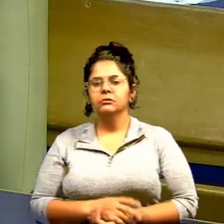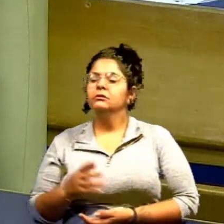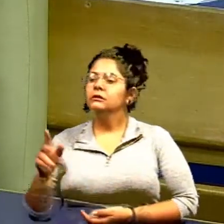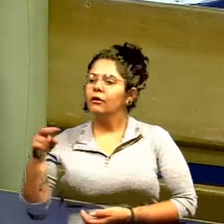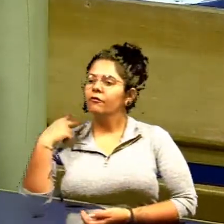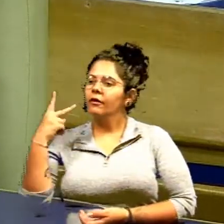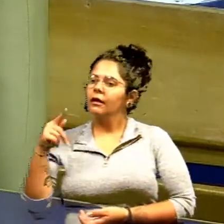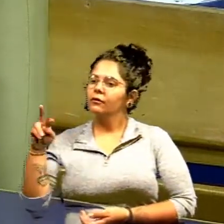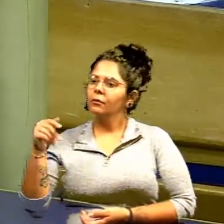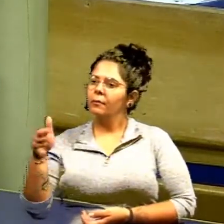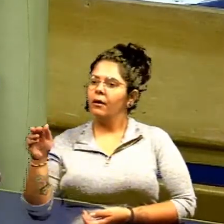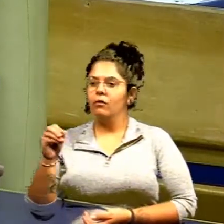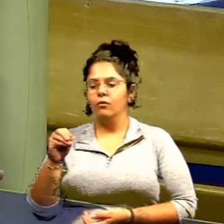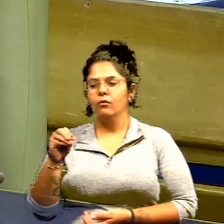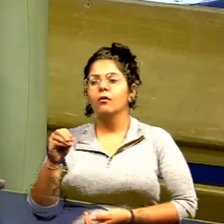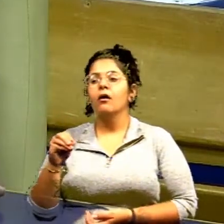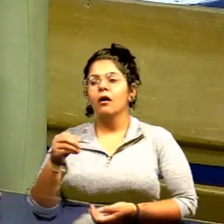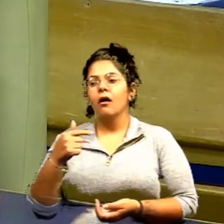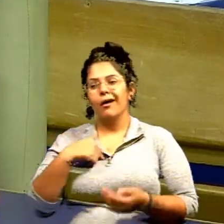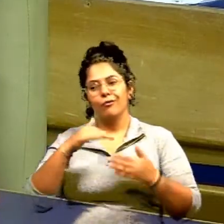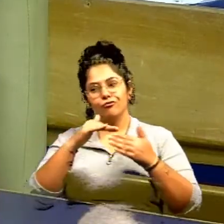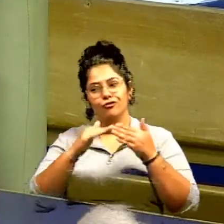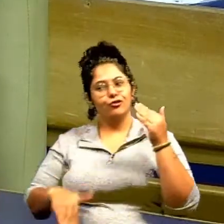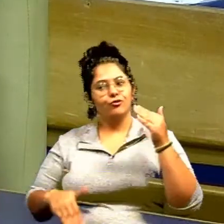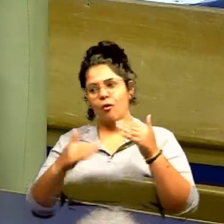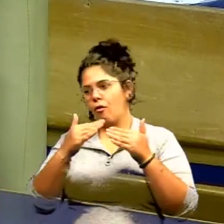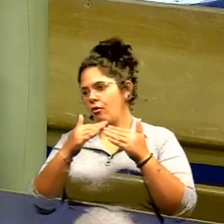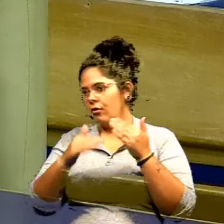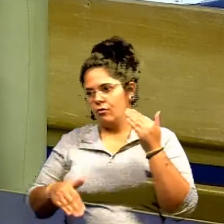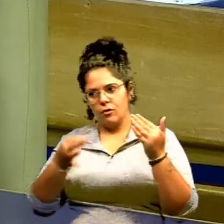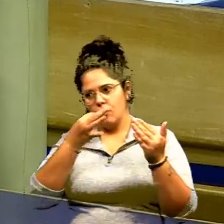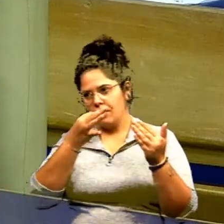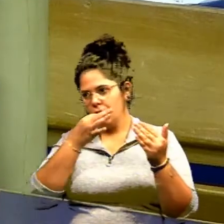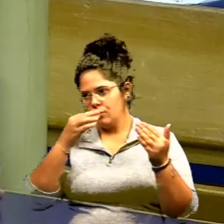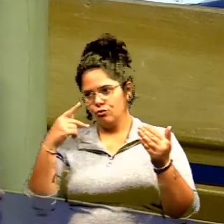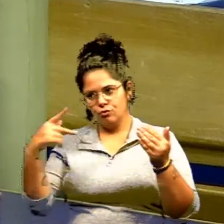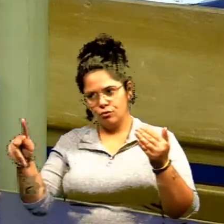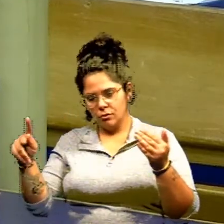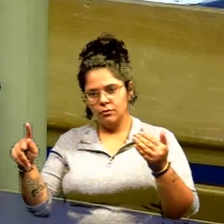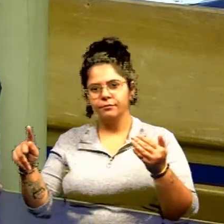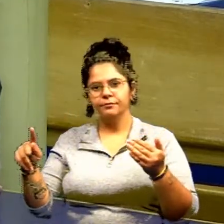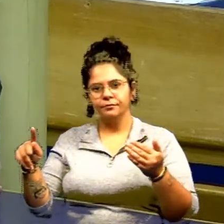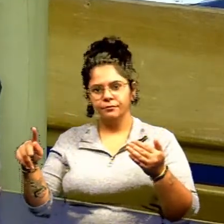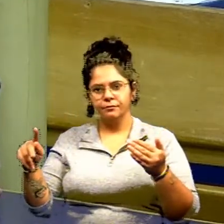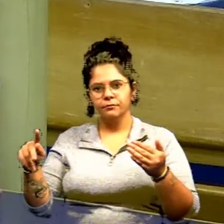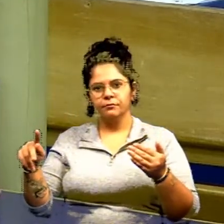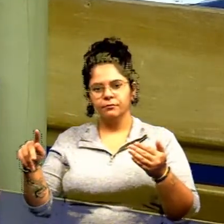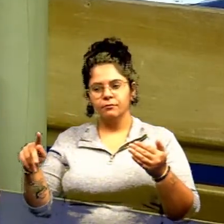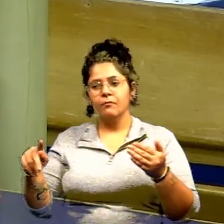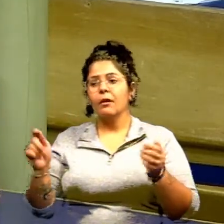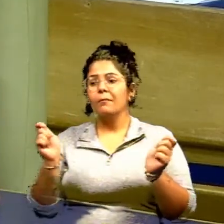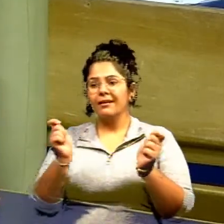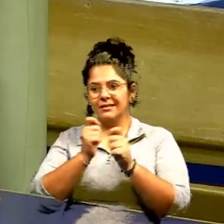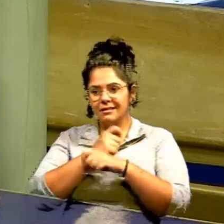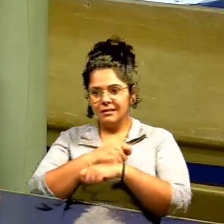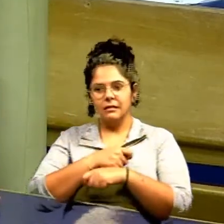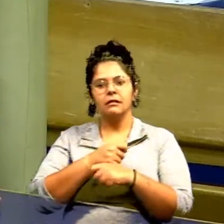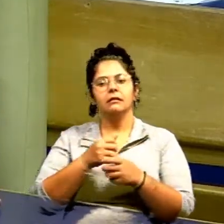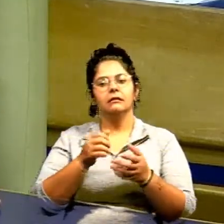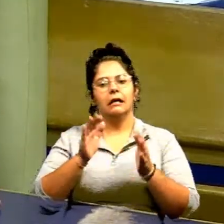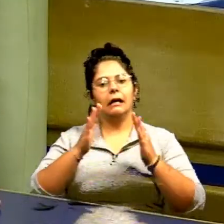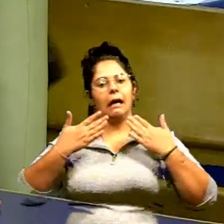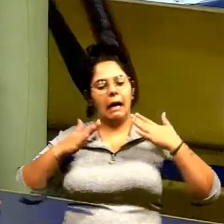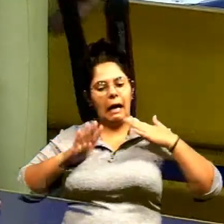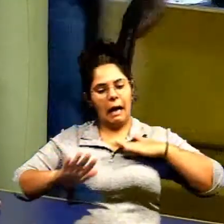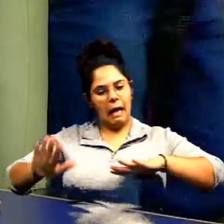Paulo eu discordo assim profundamente da sua opinião eu acho que você tem que rever às vezes você está nervoso